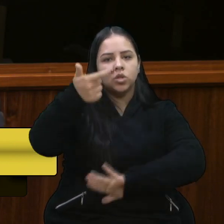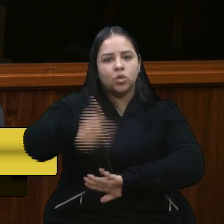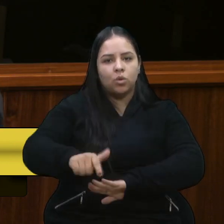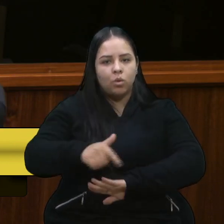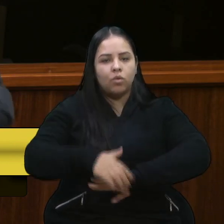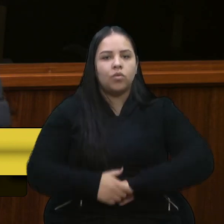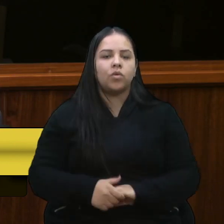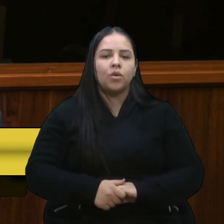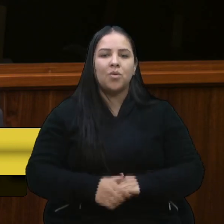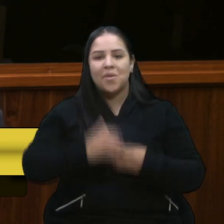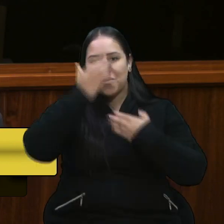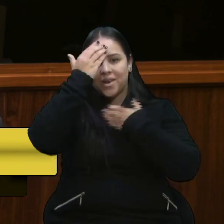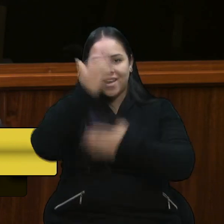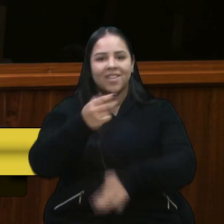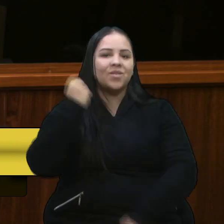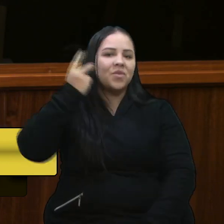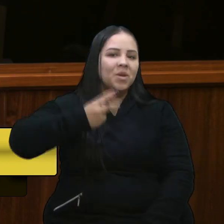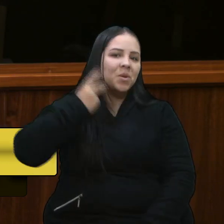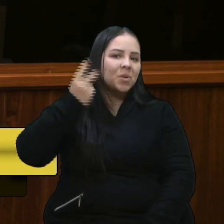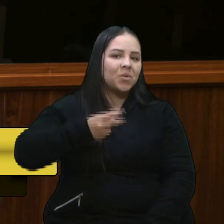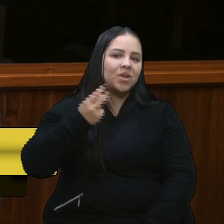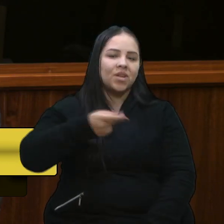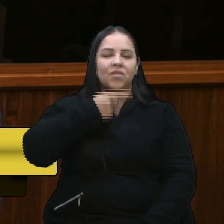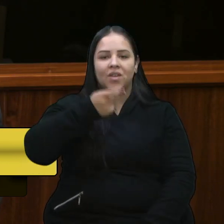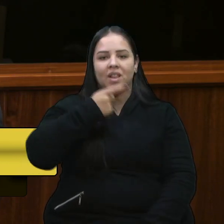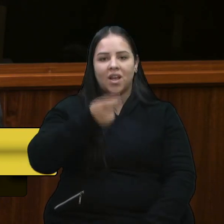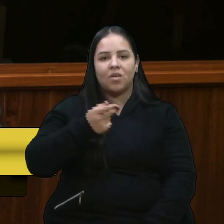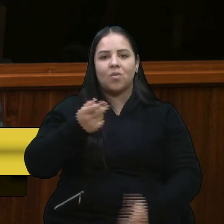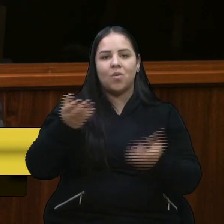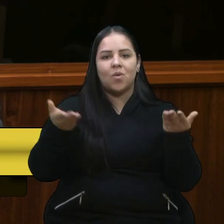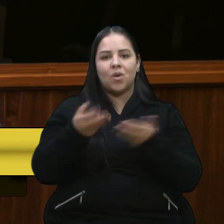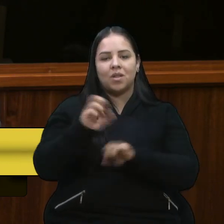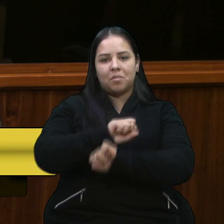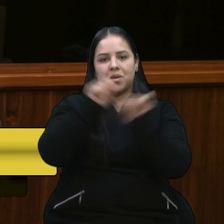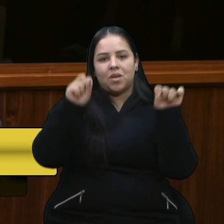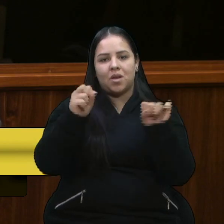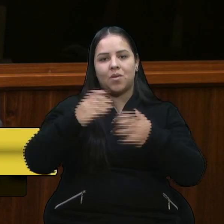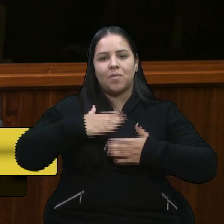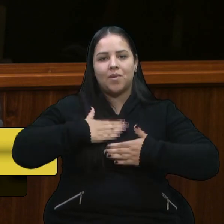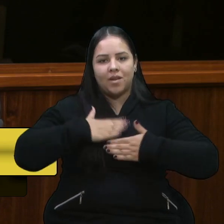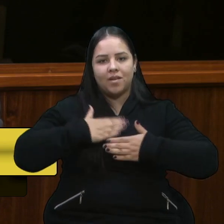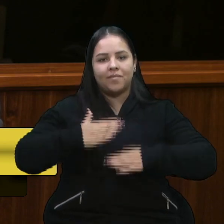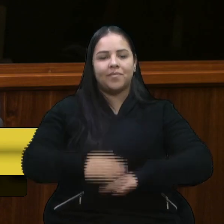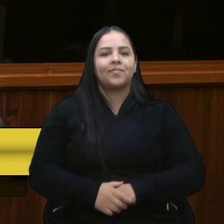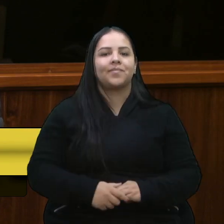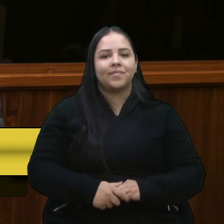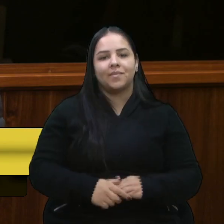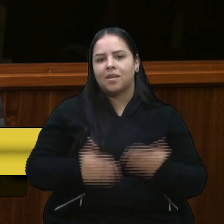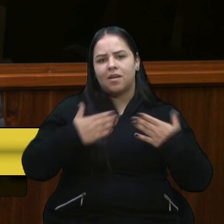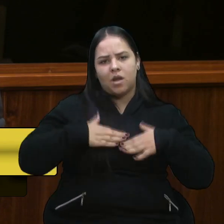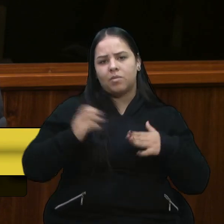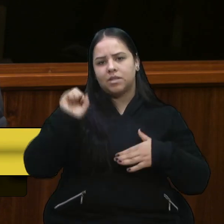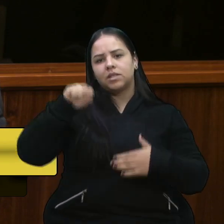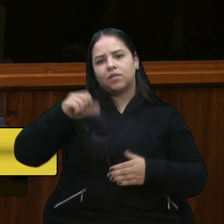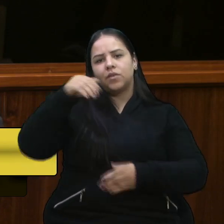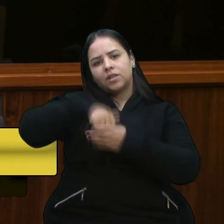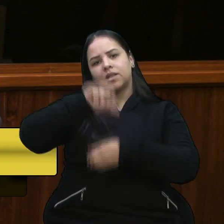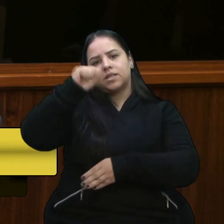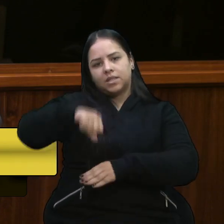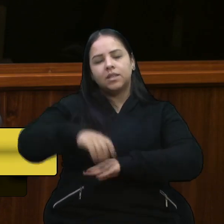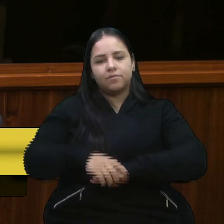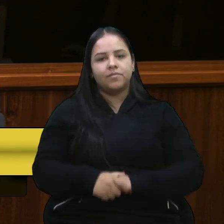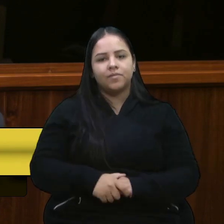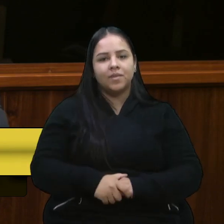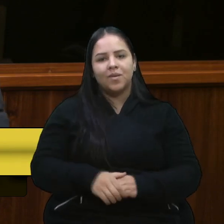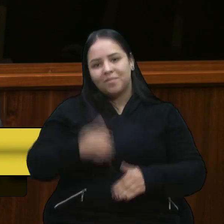moção, agradeço os vereadores que se manifestaram, que falamos comigo hoje de manhã, que tranquilamente, que votaria a favor. Então, agradeço mais